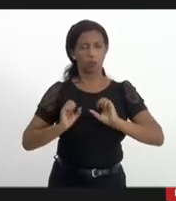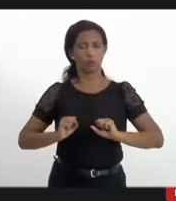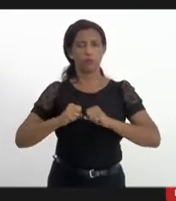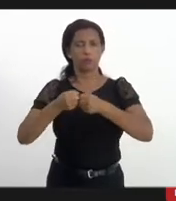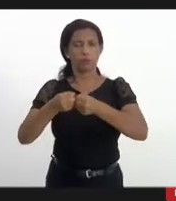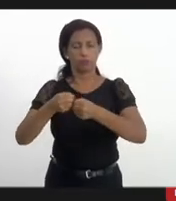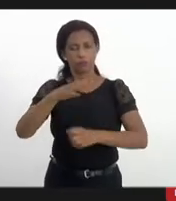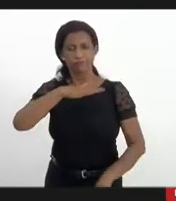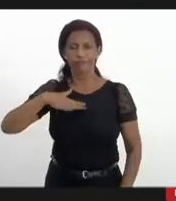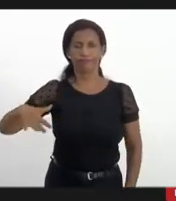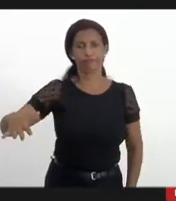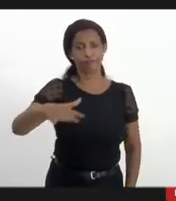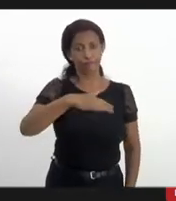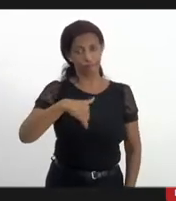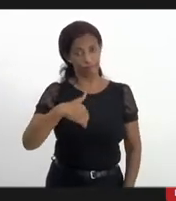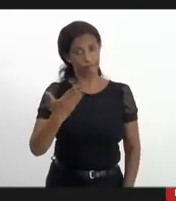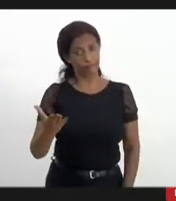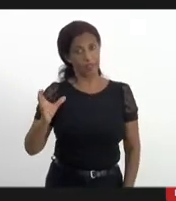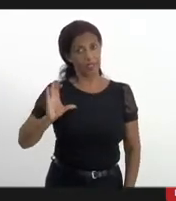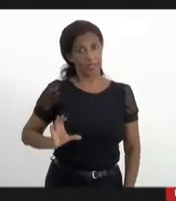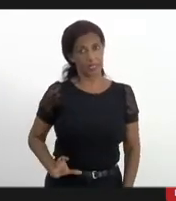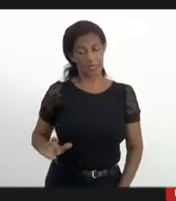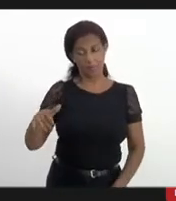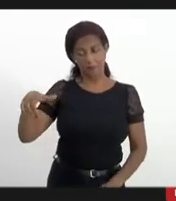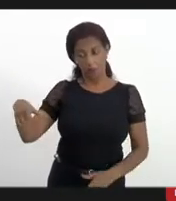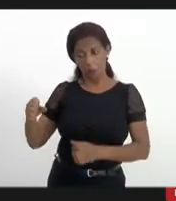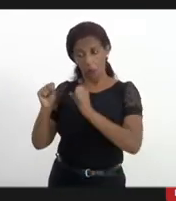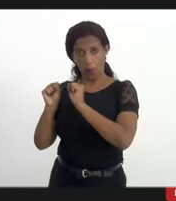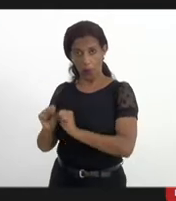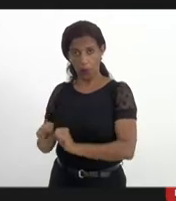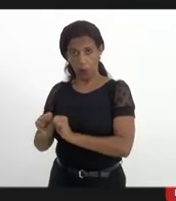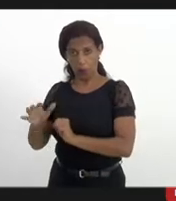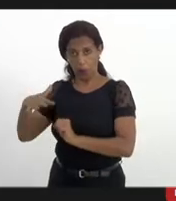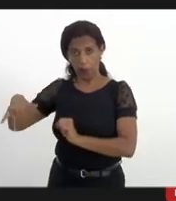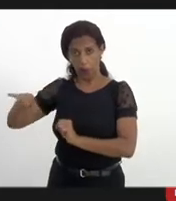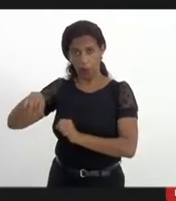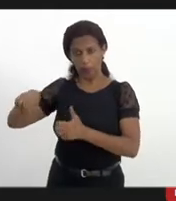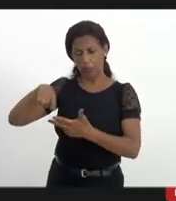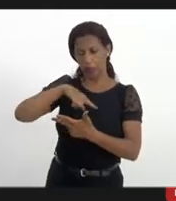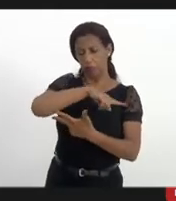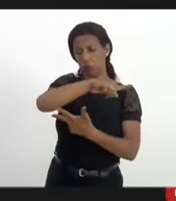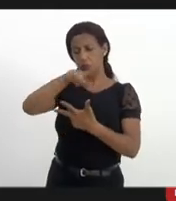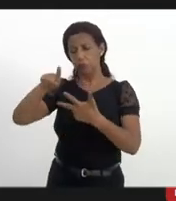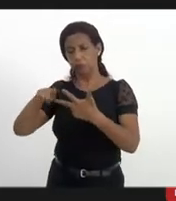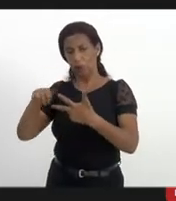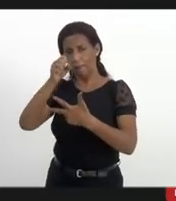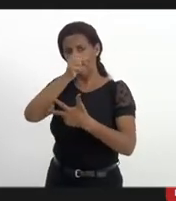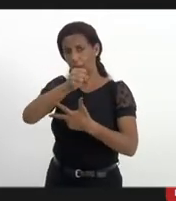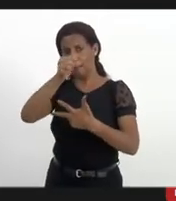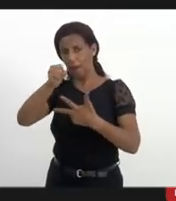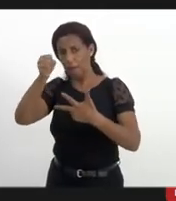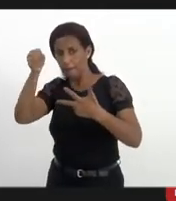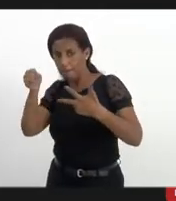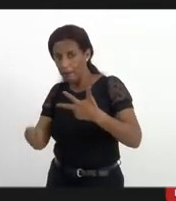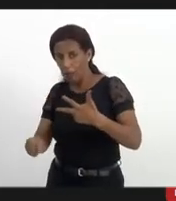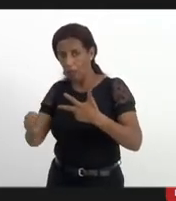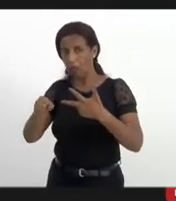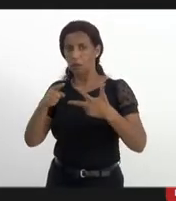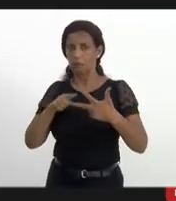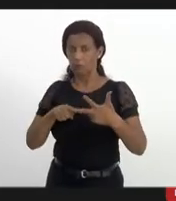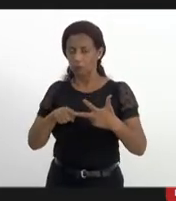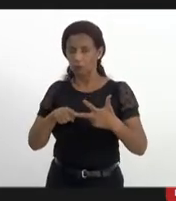da sociedade civil, do poder estatal, nas três esferas, esfera federal, esfera estadual,